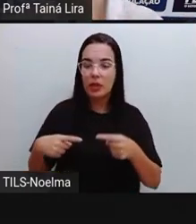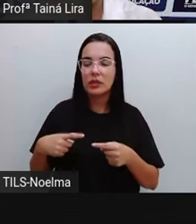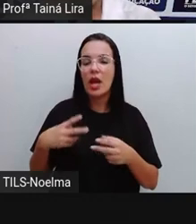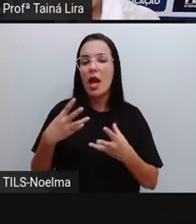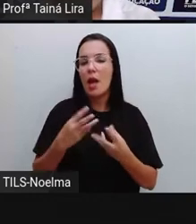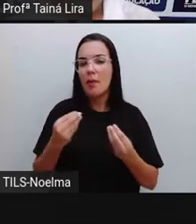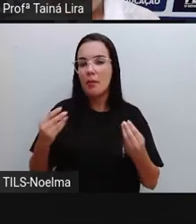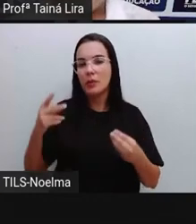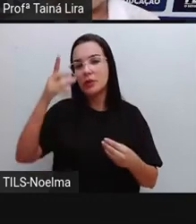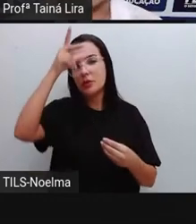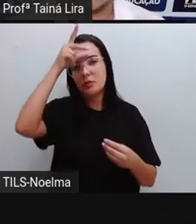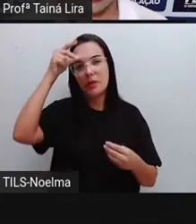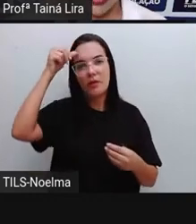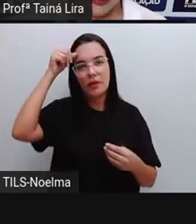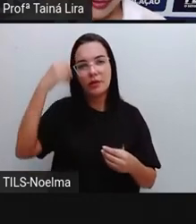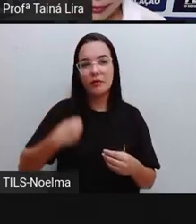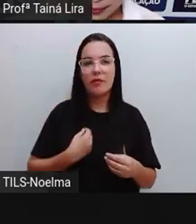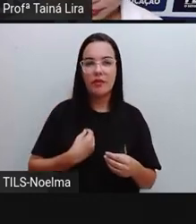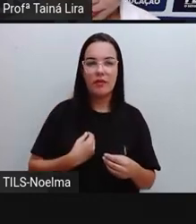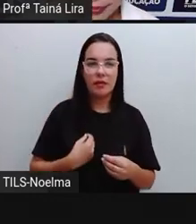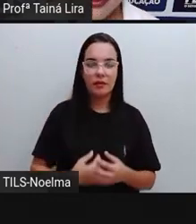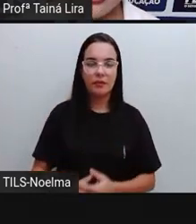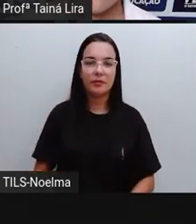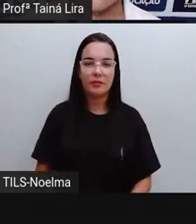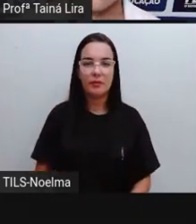ficavam aí o período de quatro anos, tá bom?